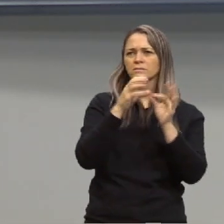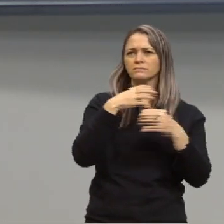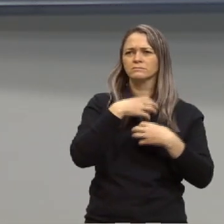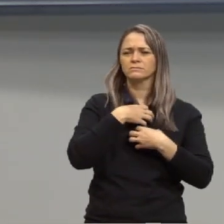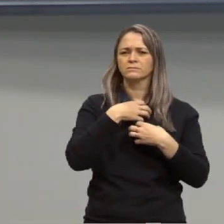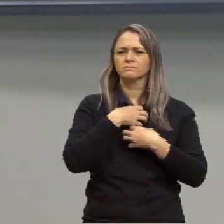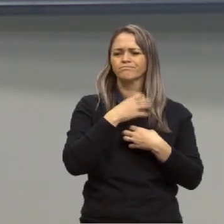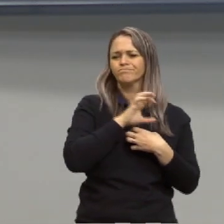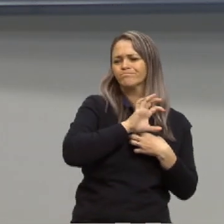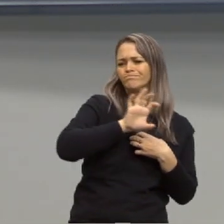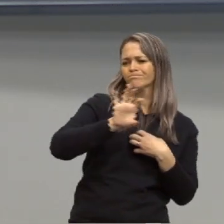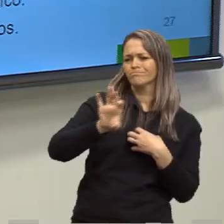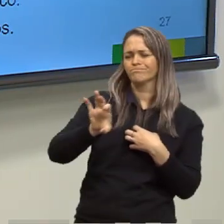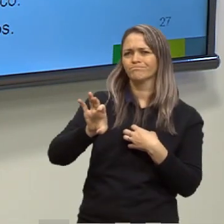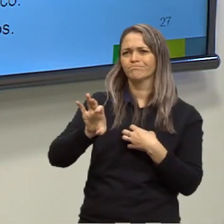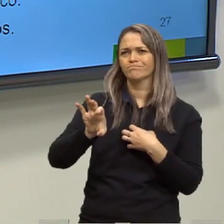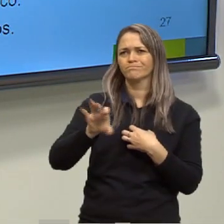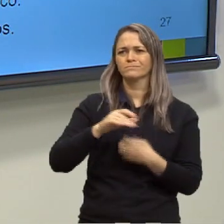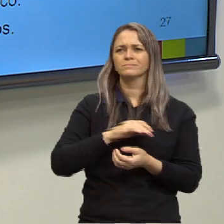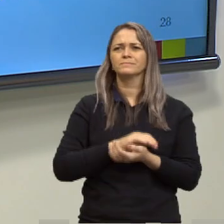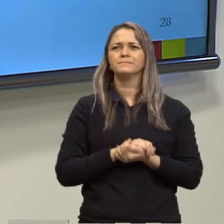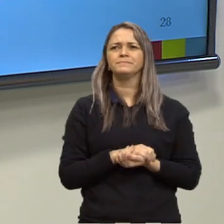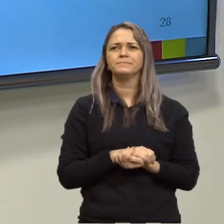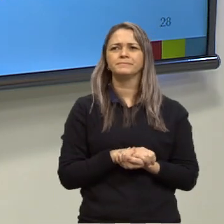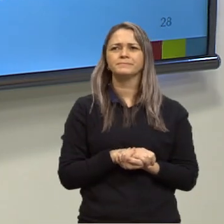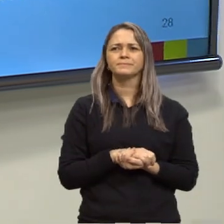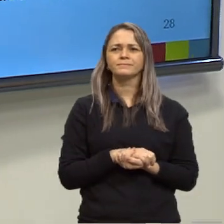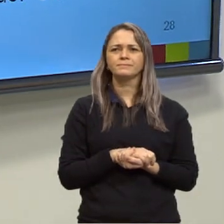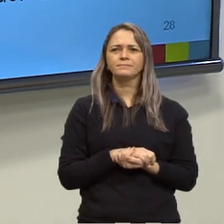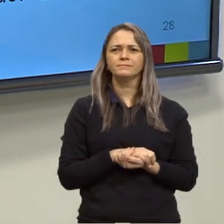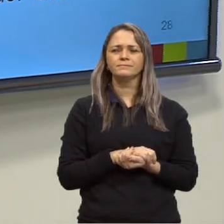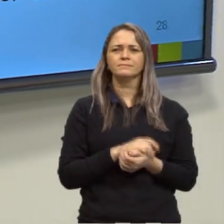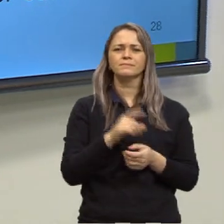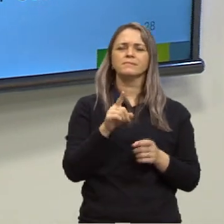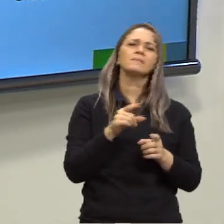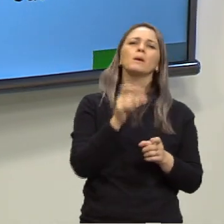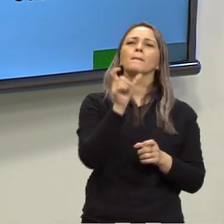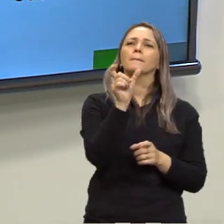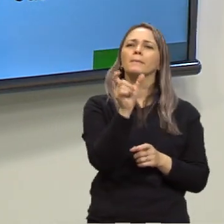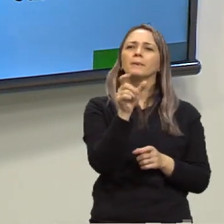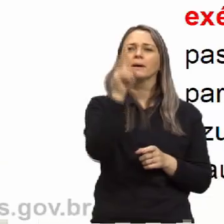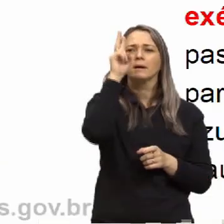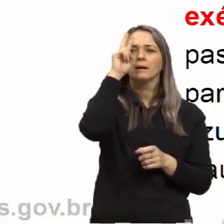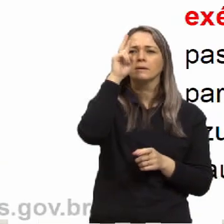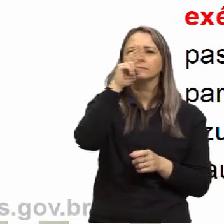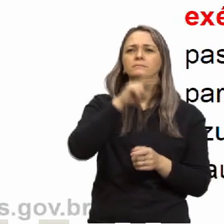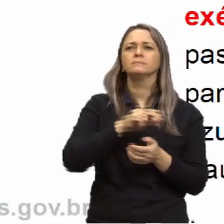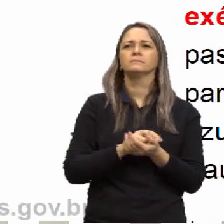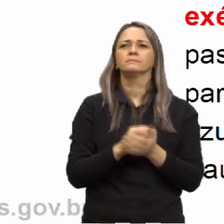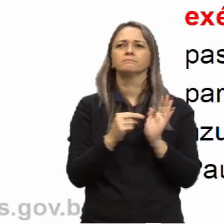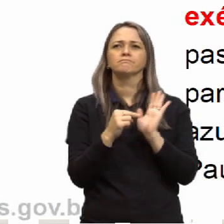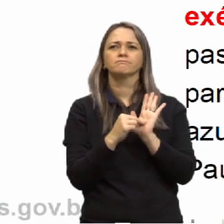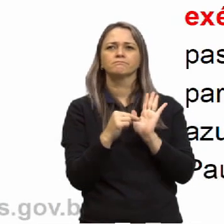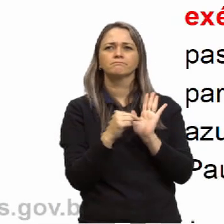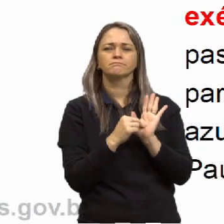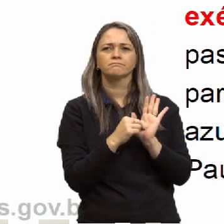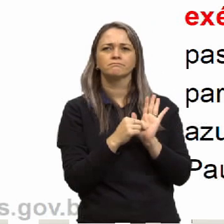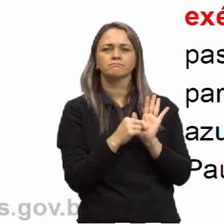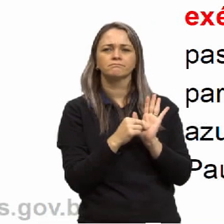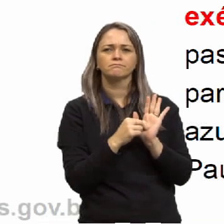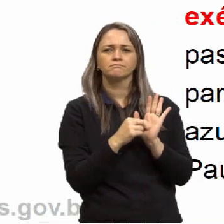oposição vamos passar para o próximo slide porque eu retomei algumas palavras olha que bonita essa